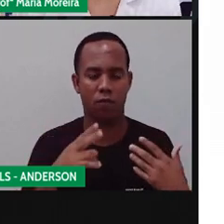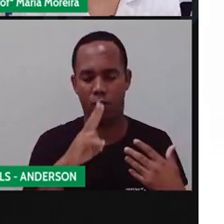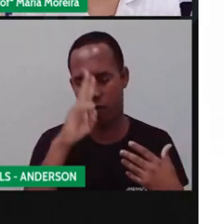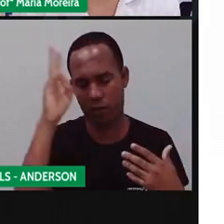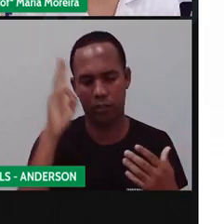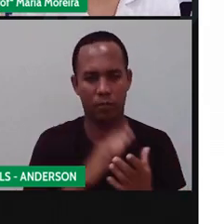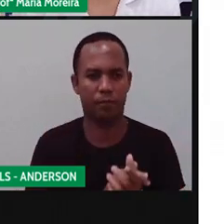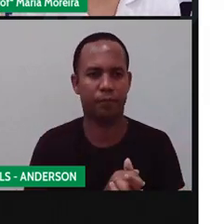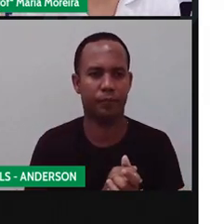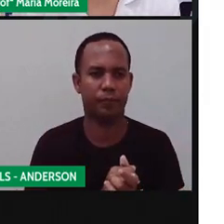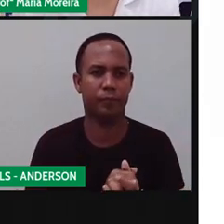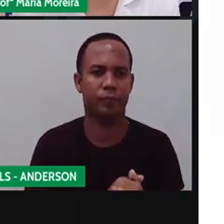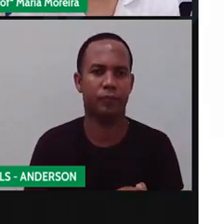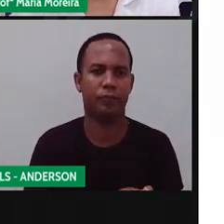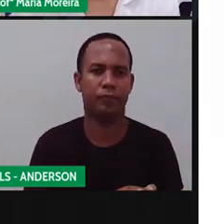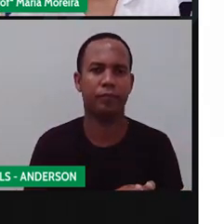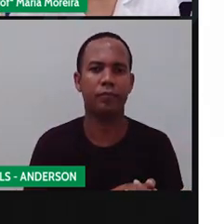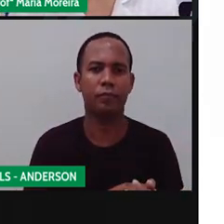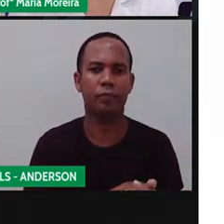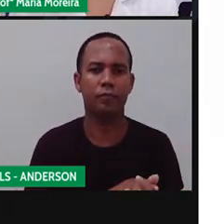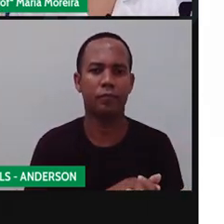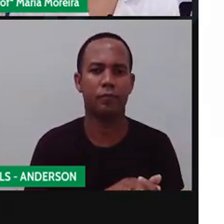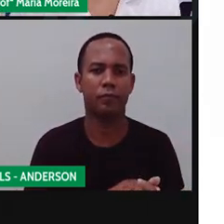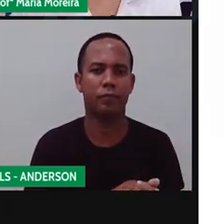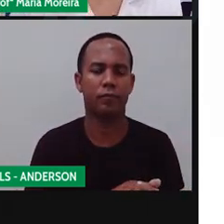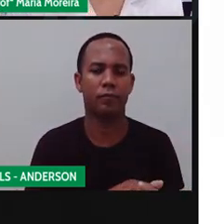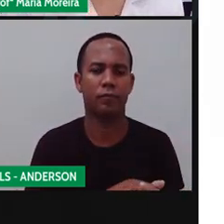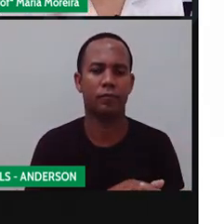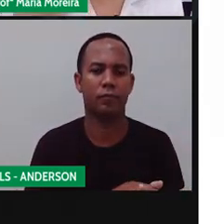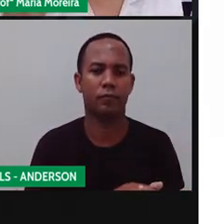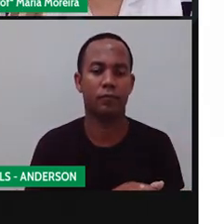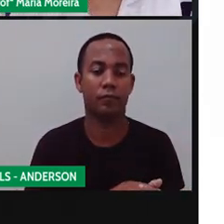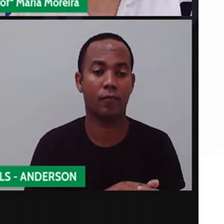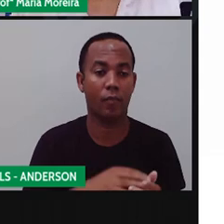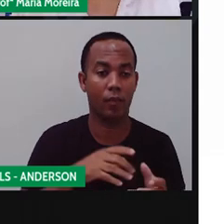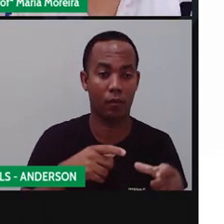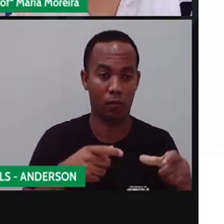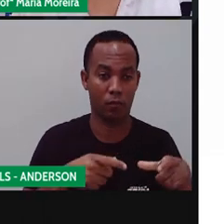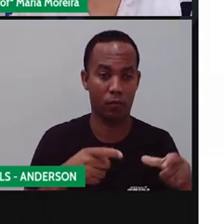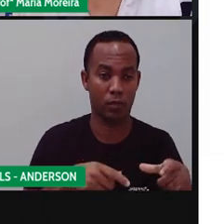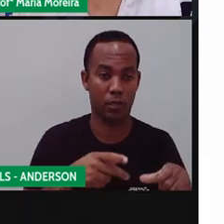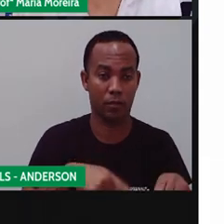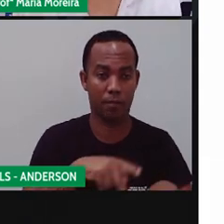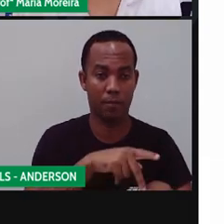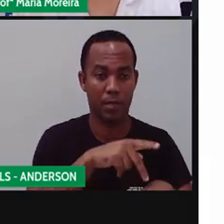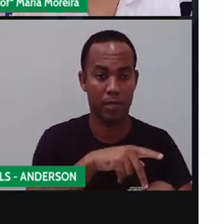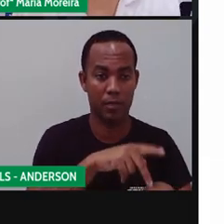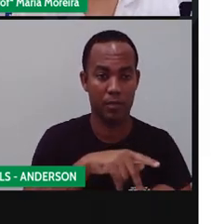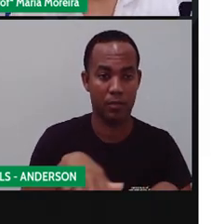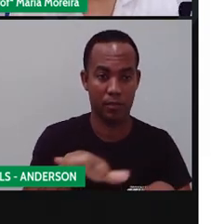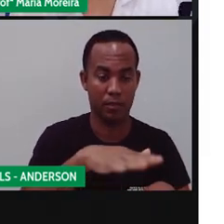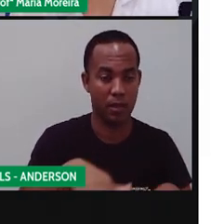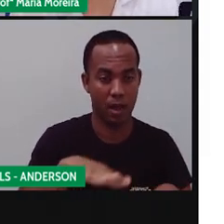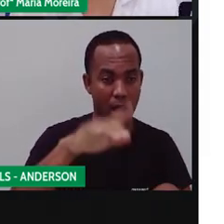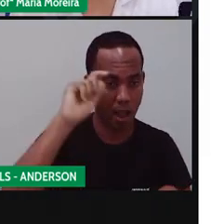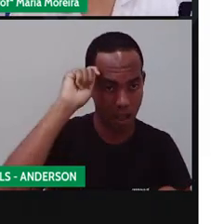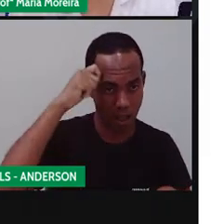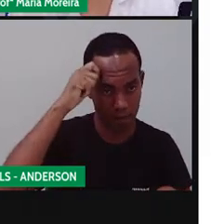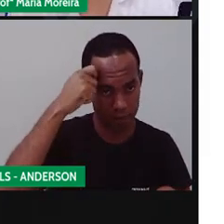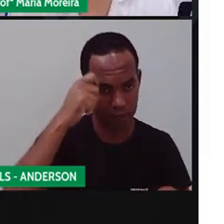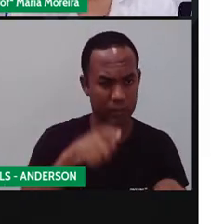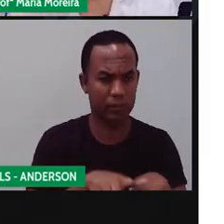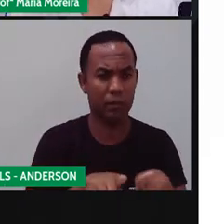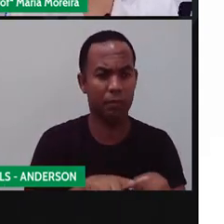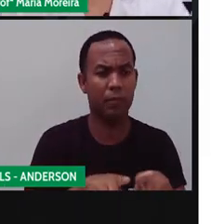esfera, ele acaba recebendo mais calor, né? A África também, o continente africano também recebe mais